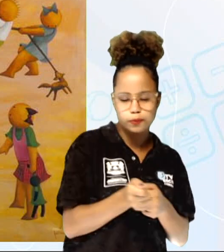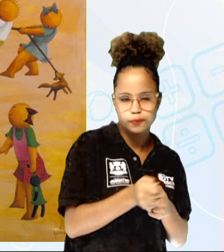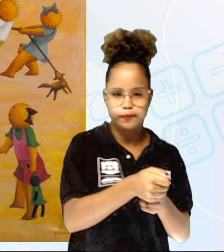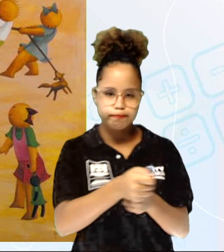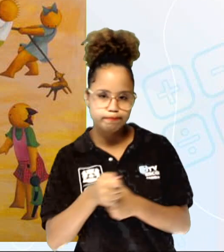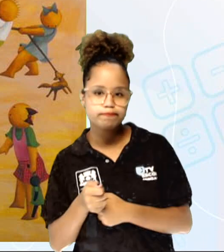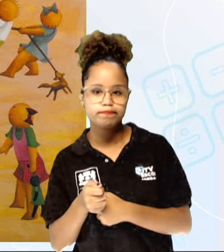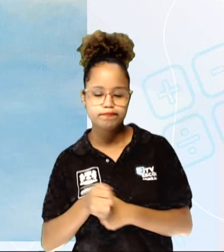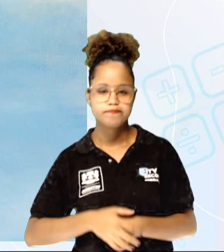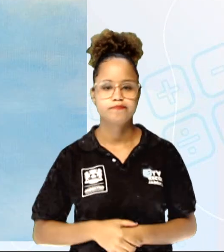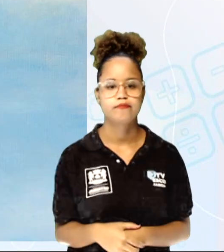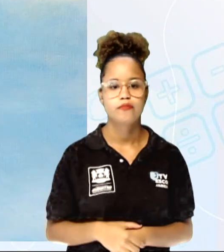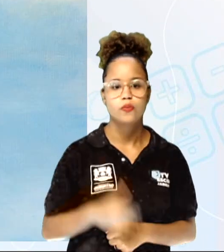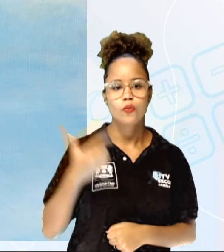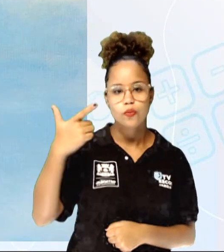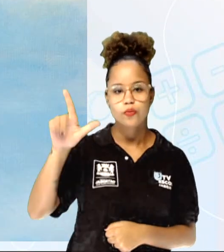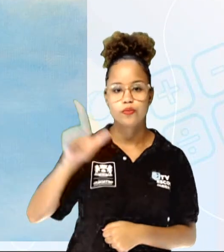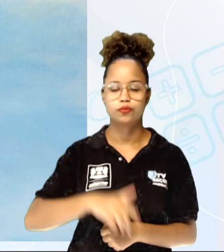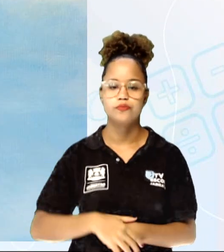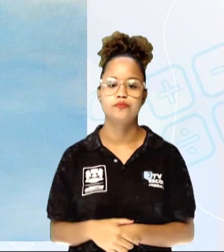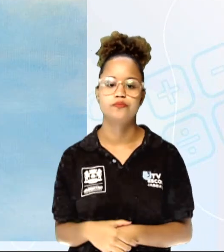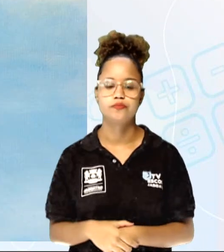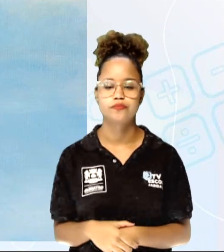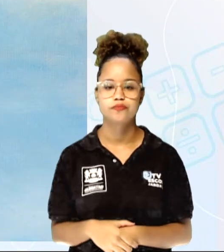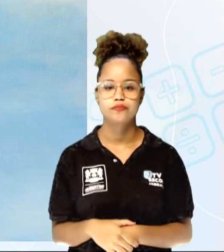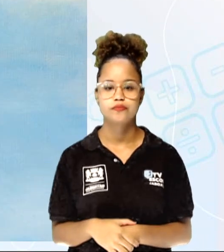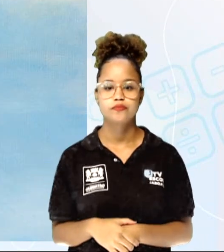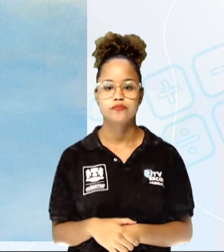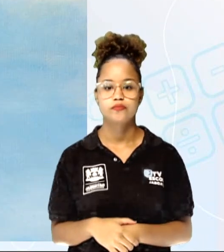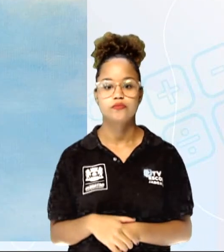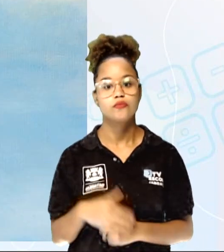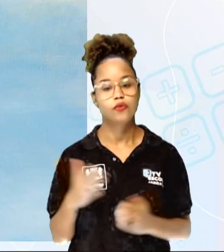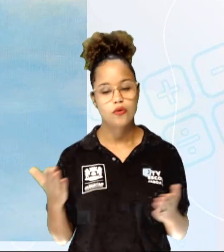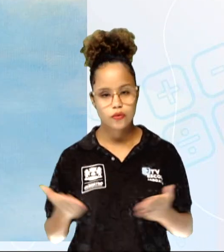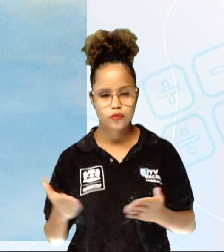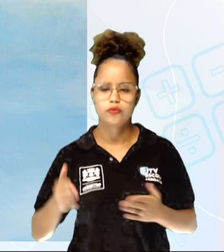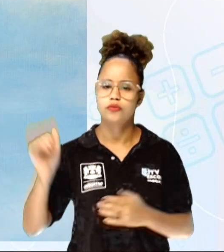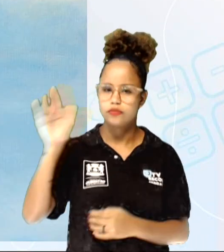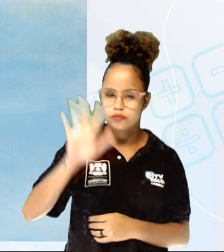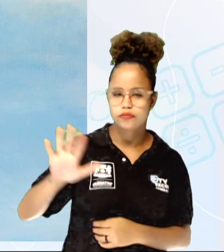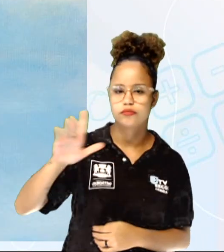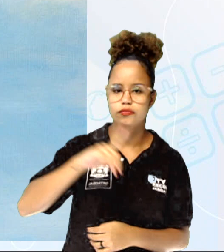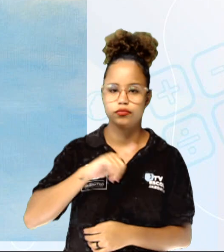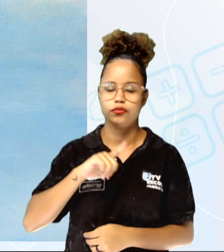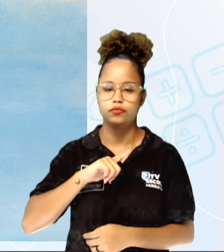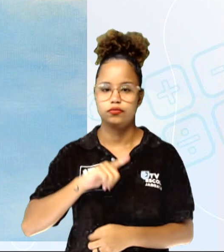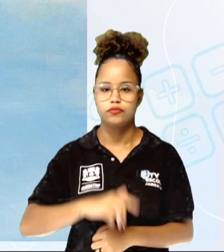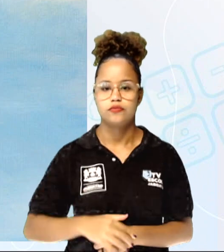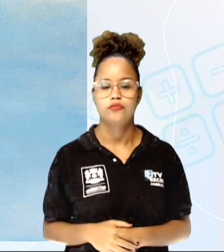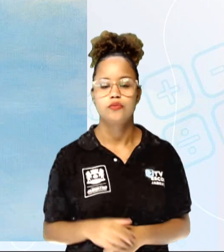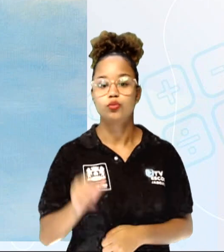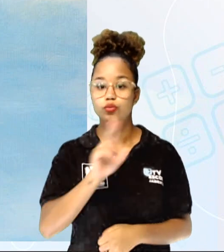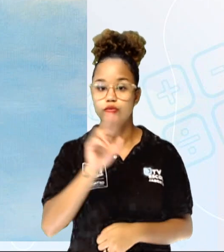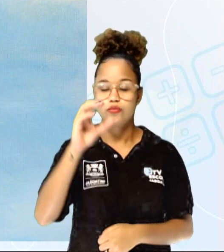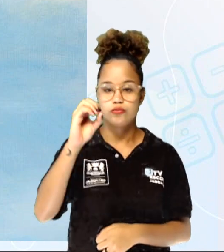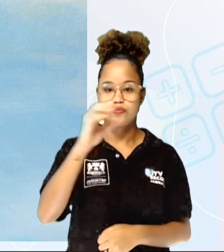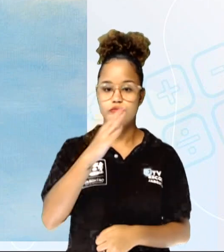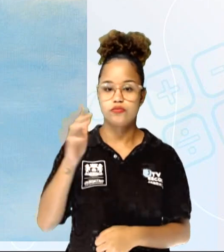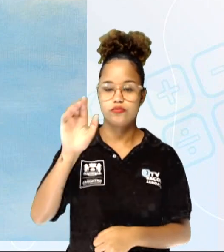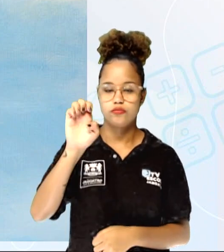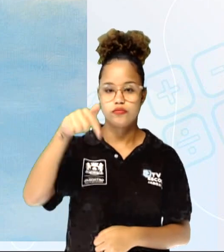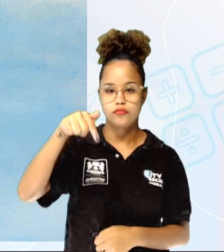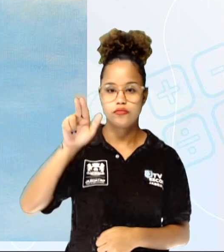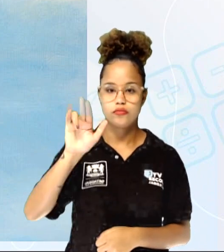Vamos para a próxima obra. Nessa obra aqui, se chama O Equilibrista.